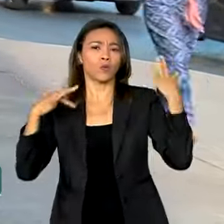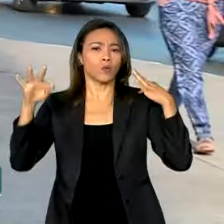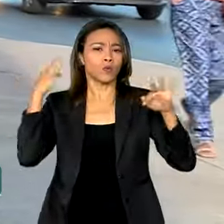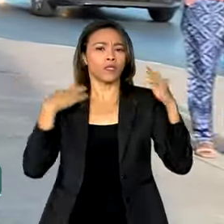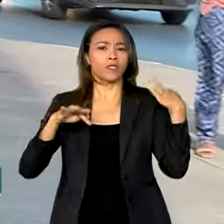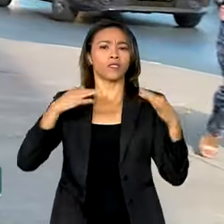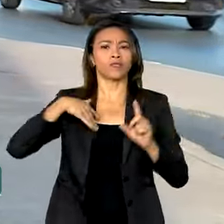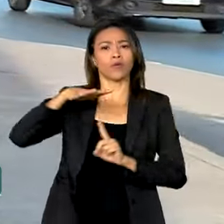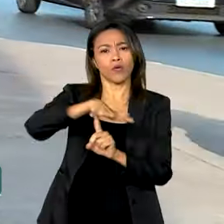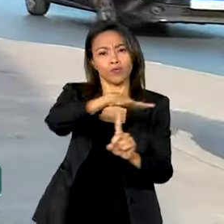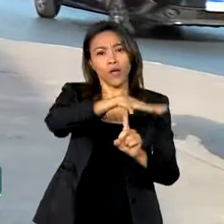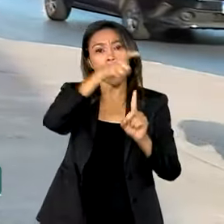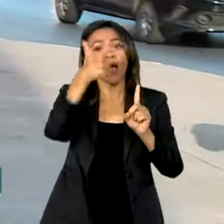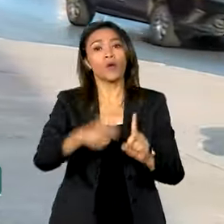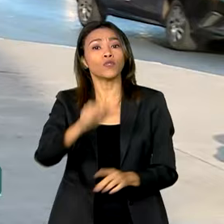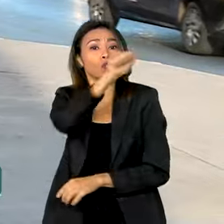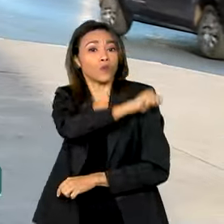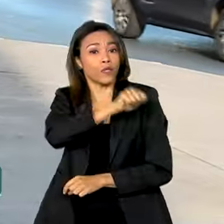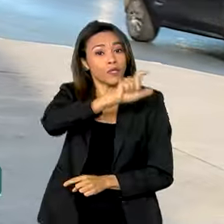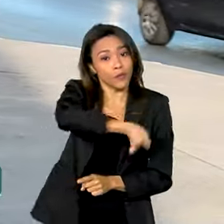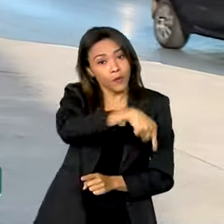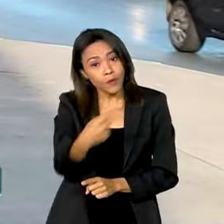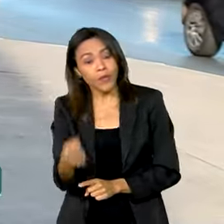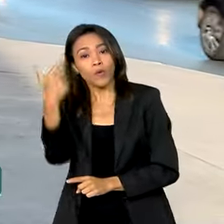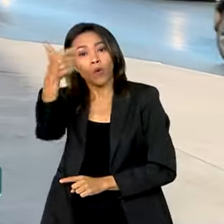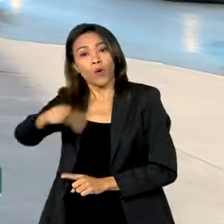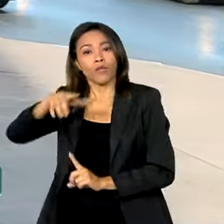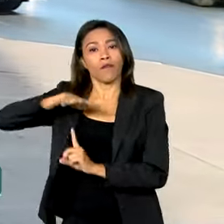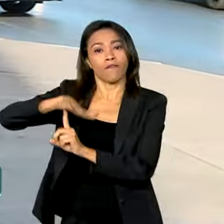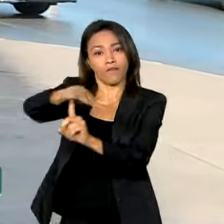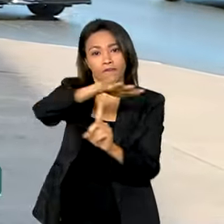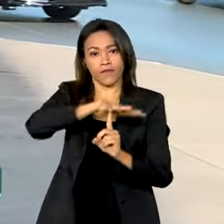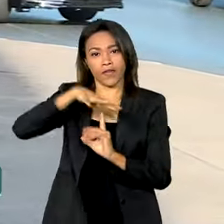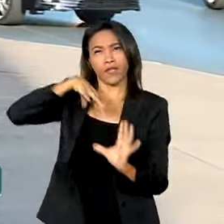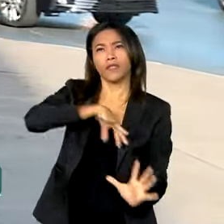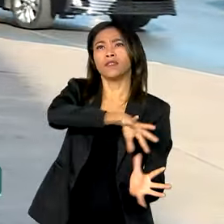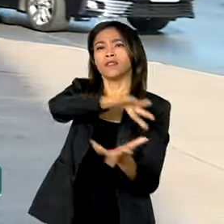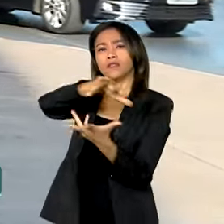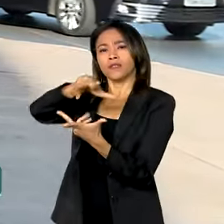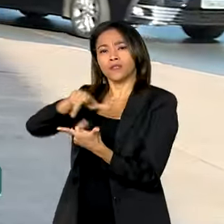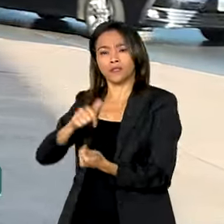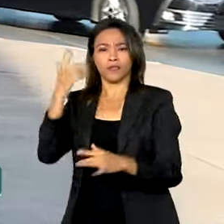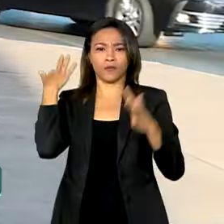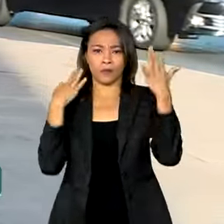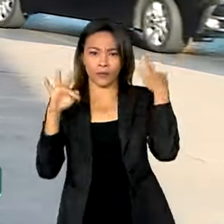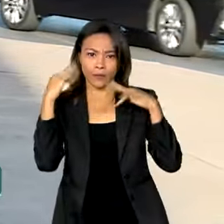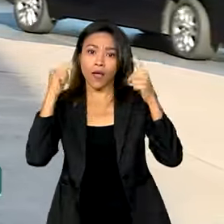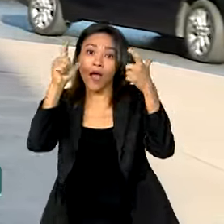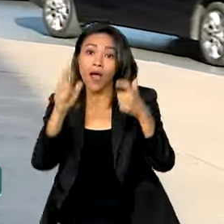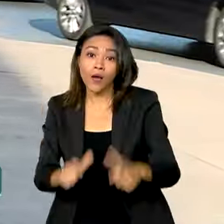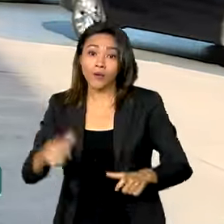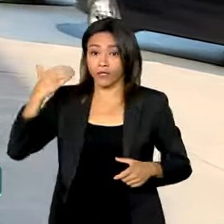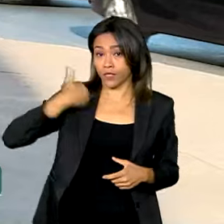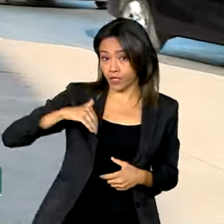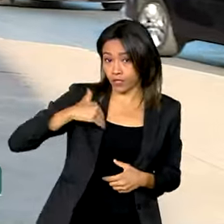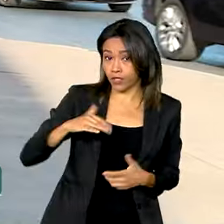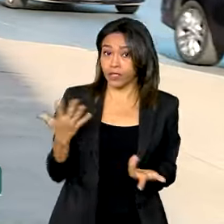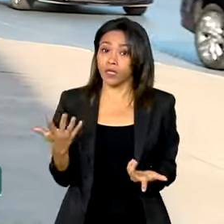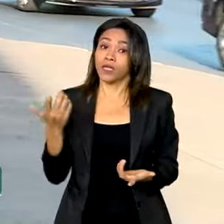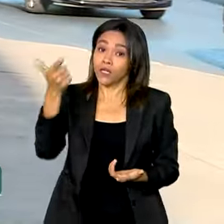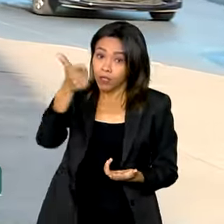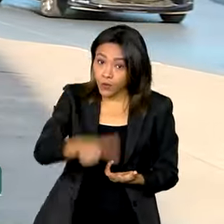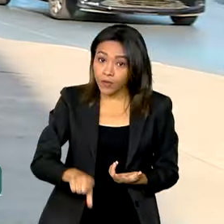será realizado em agosto no Rio de Janeiro, e a Feira Internacional do Turismo, que será realizada na Argentina. E para